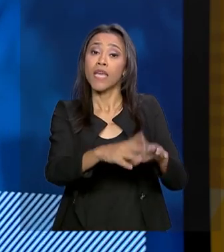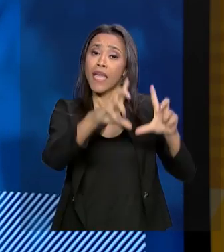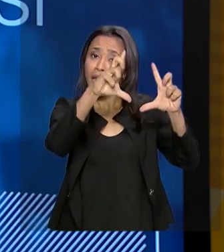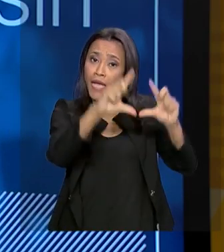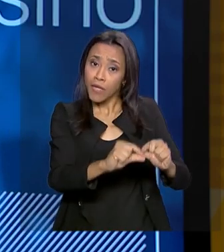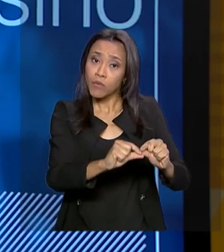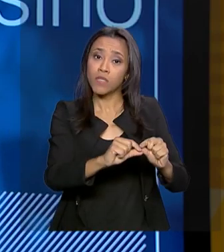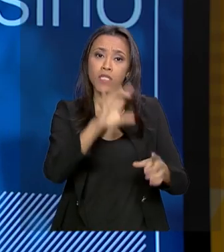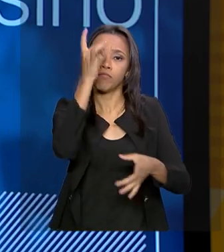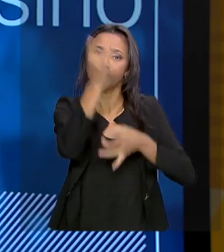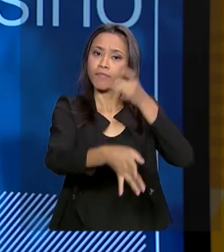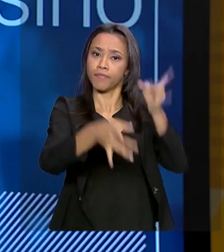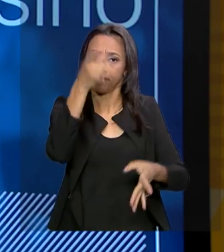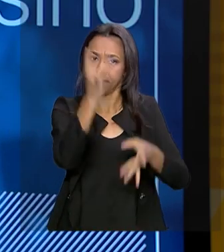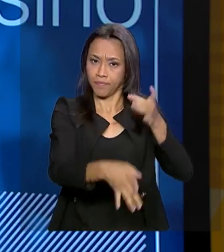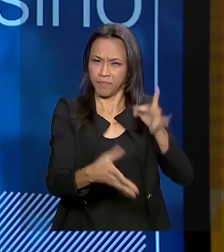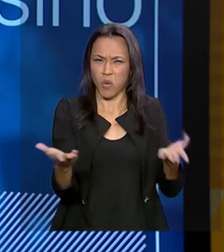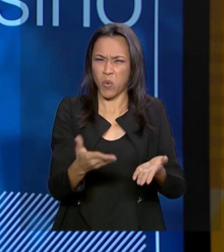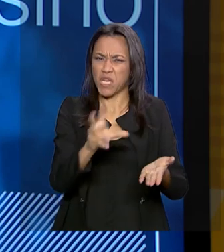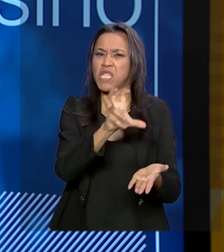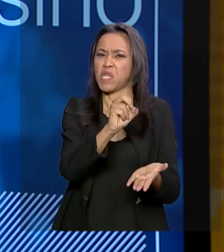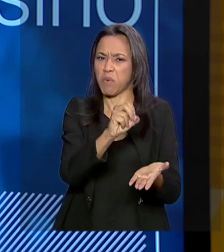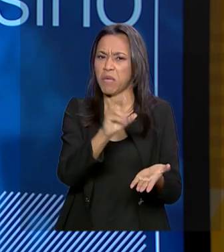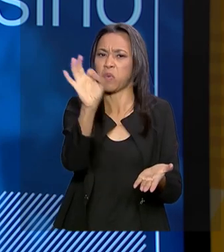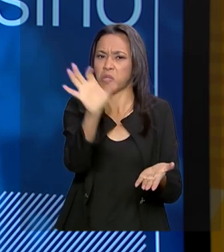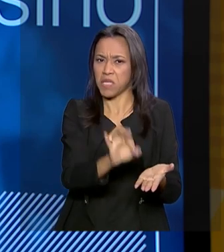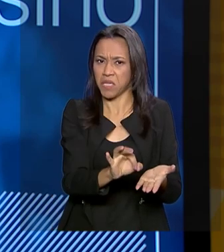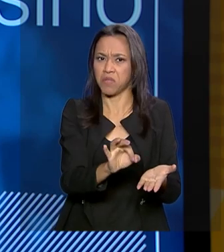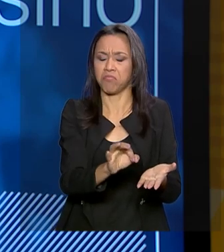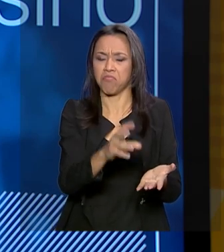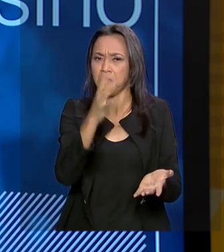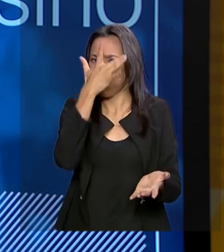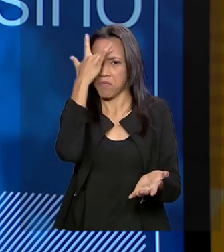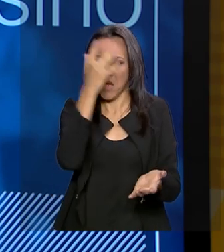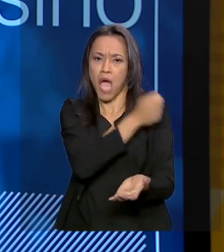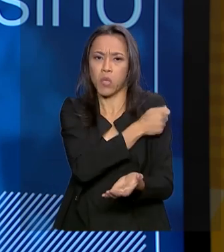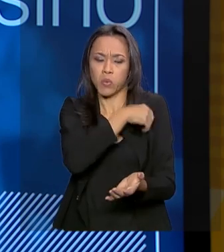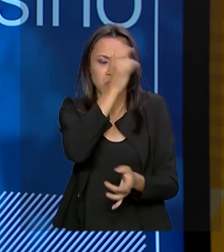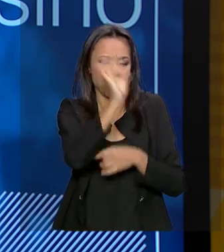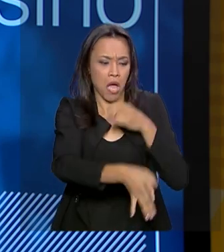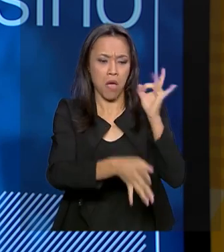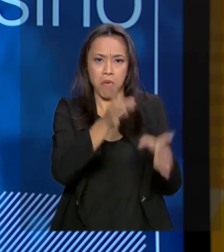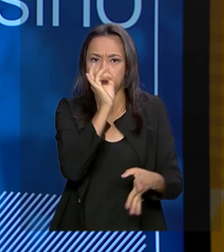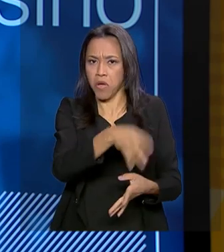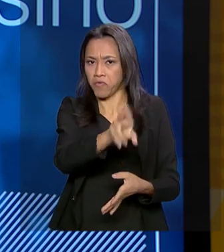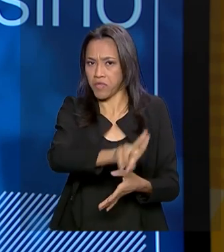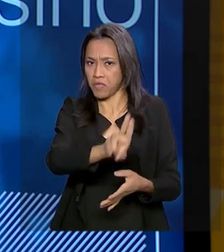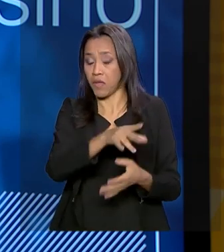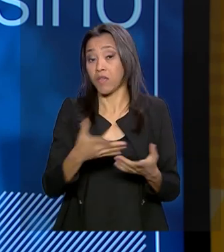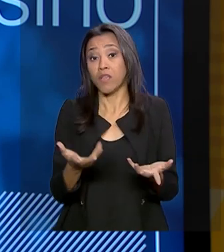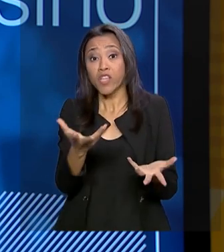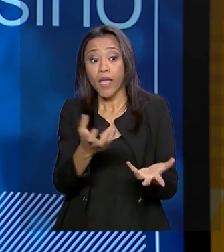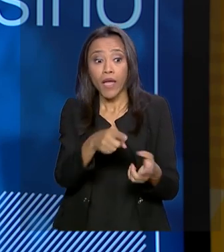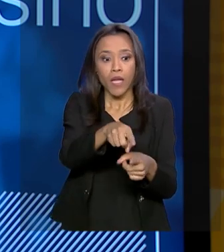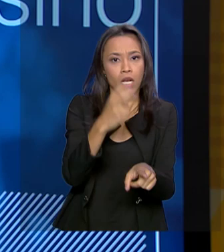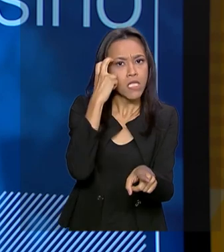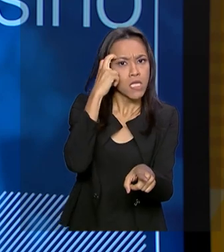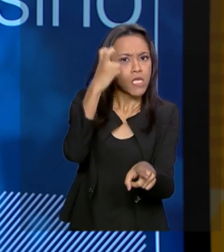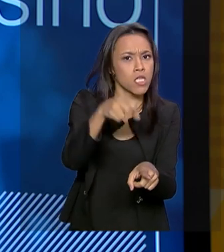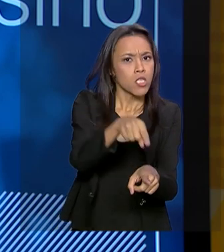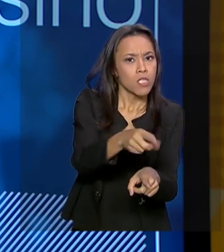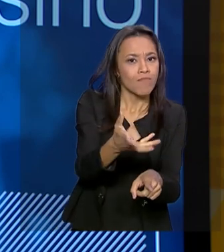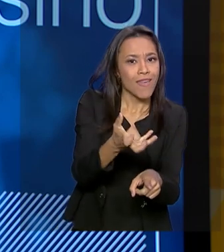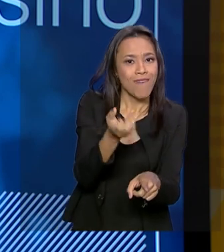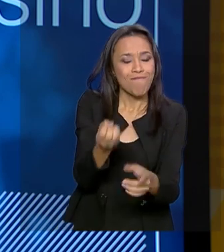Hoje nós temos uma taxa de evasão de 50%, é muito elevada. Então, a gente quer é que o aluno, aquele aluno brilhante, ele não fique pensando em